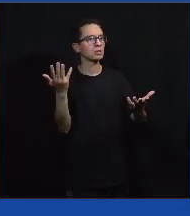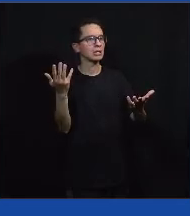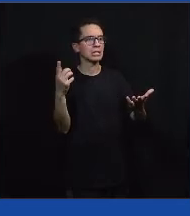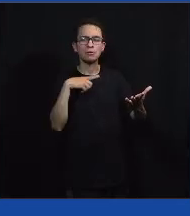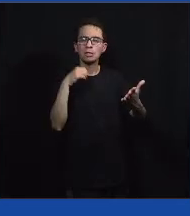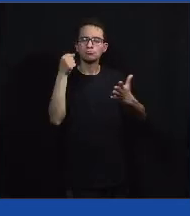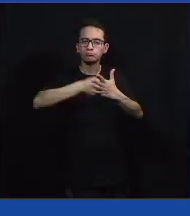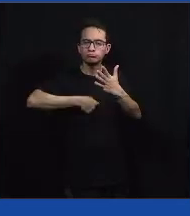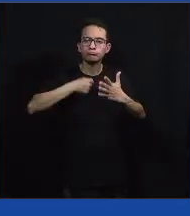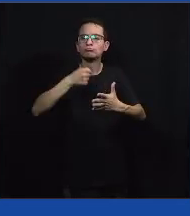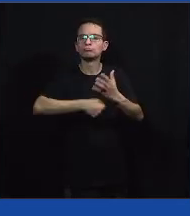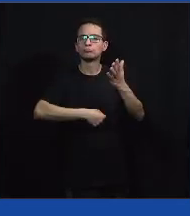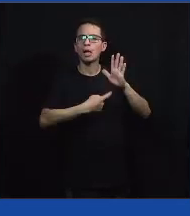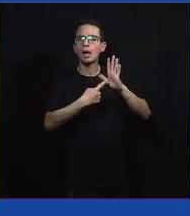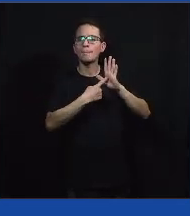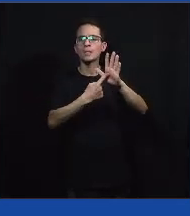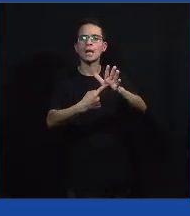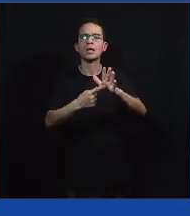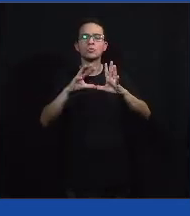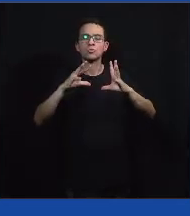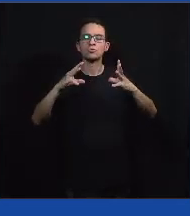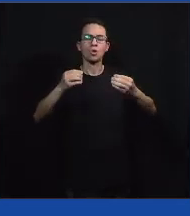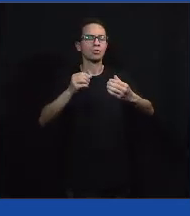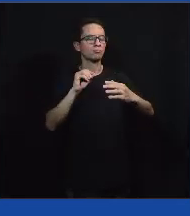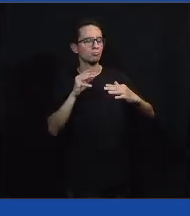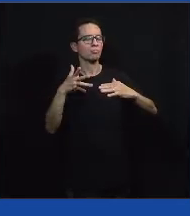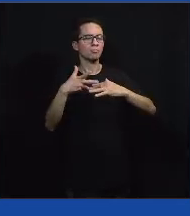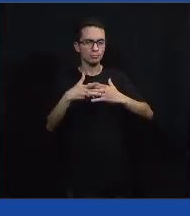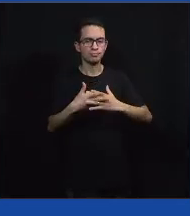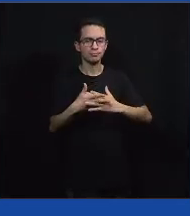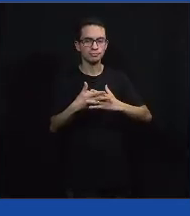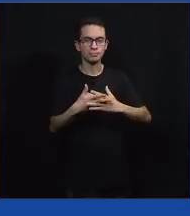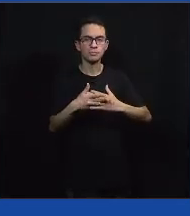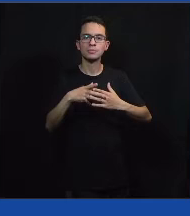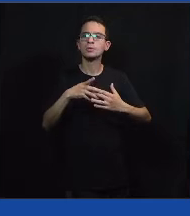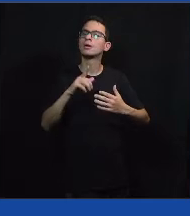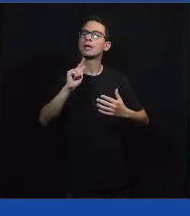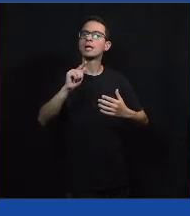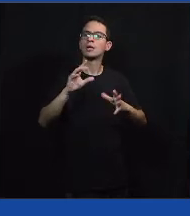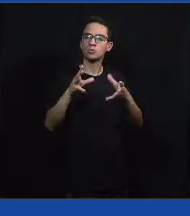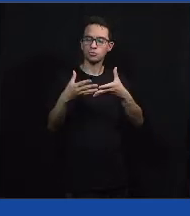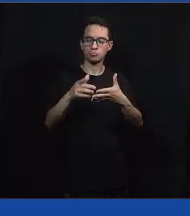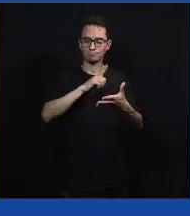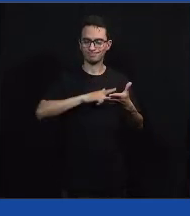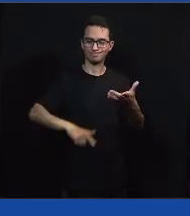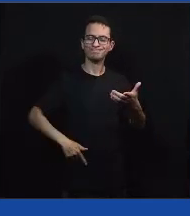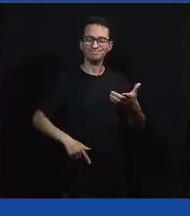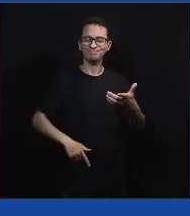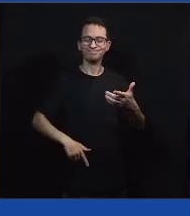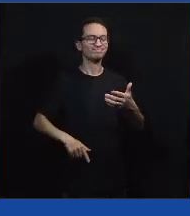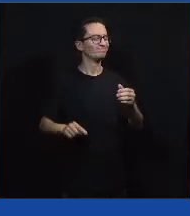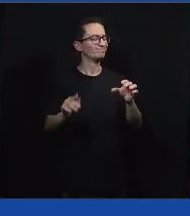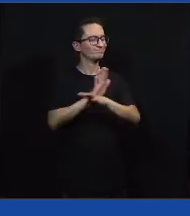civil como também do setor público para resolver isso. Então, é uma percepção que eu acabo tendo também.